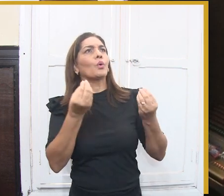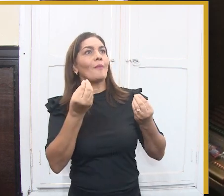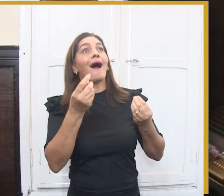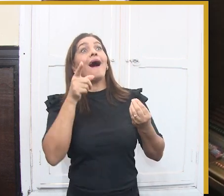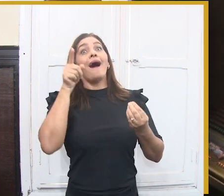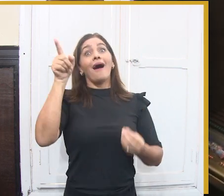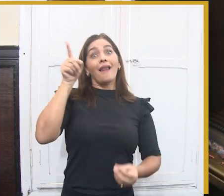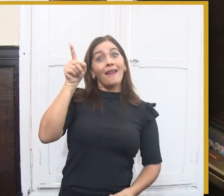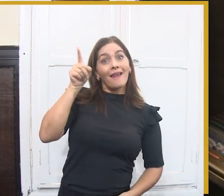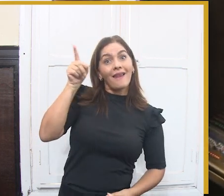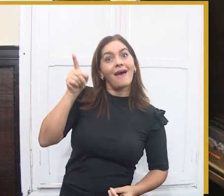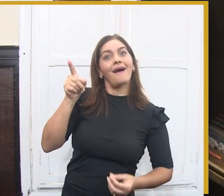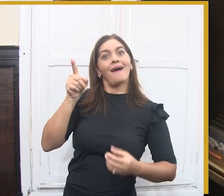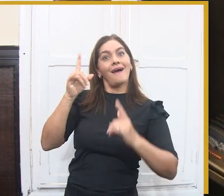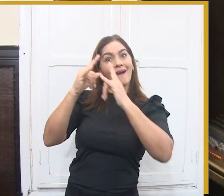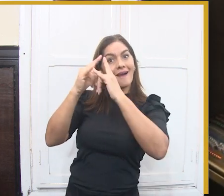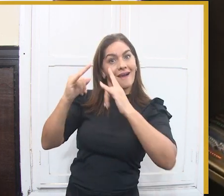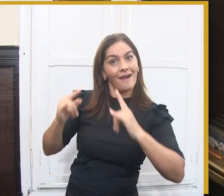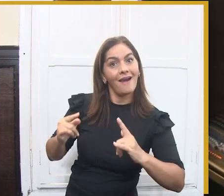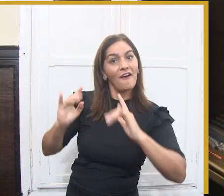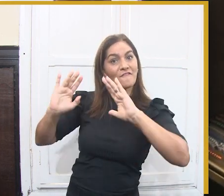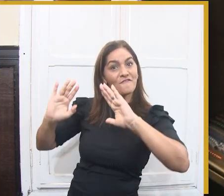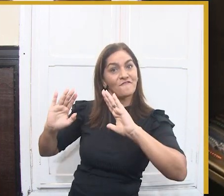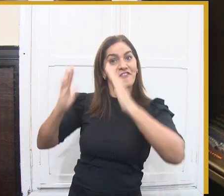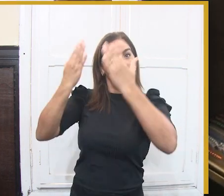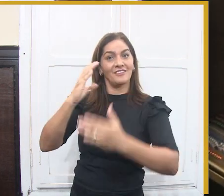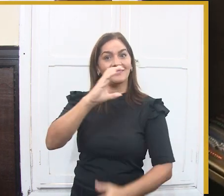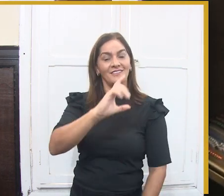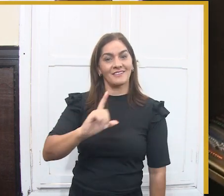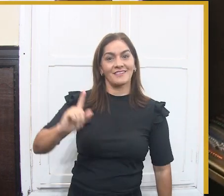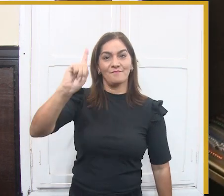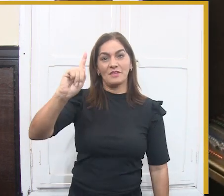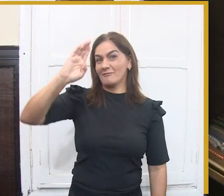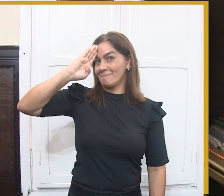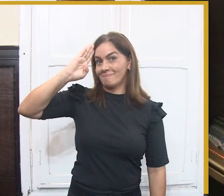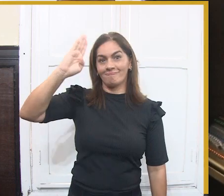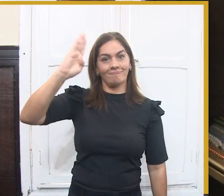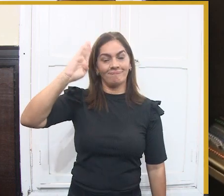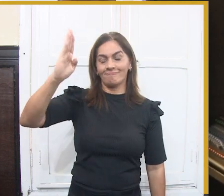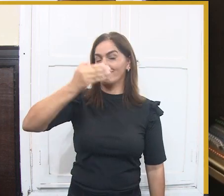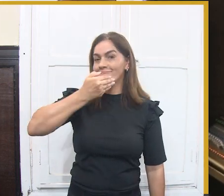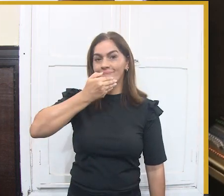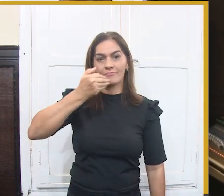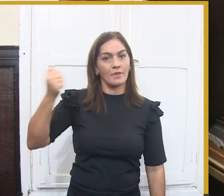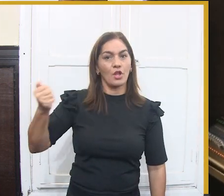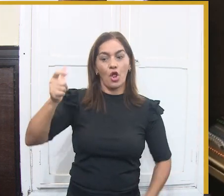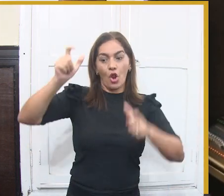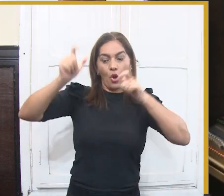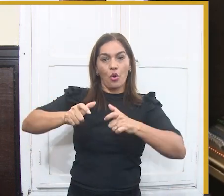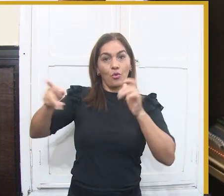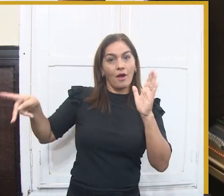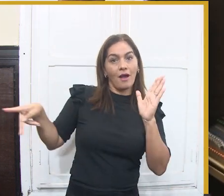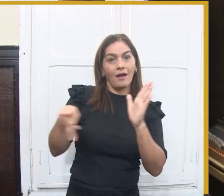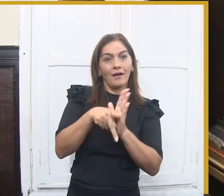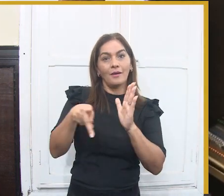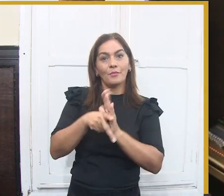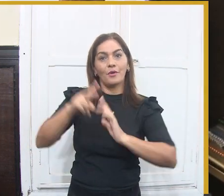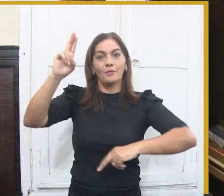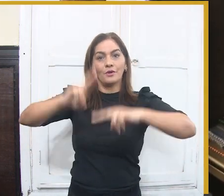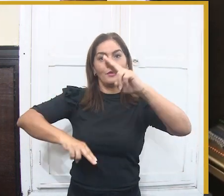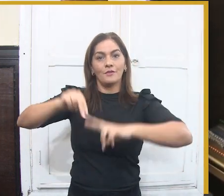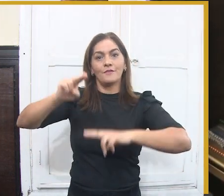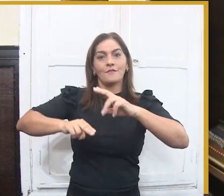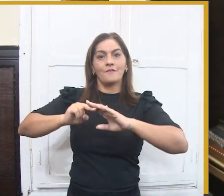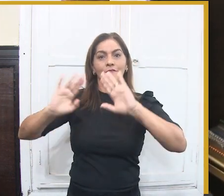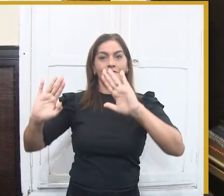que Campina Grande tem, onde quer que se vá, aonde quer que se vá, quando se fala na Paraíba, a primeira